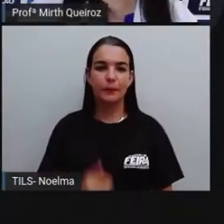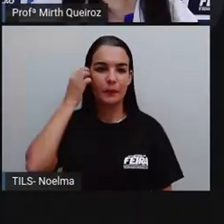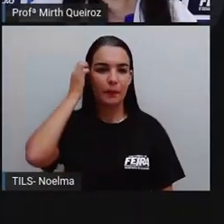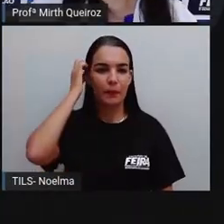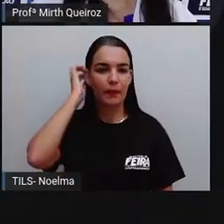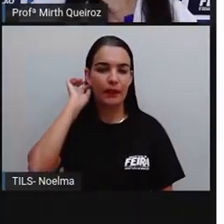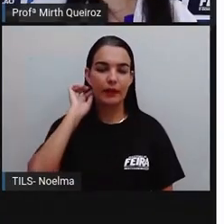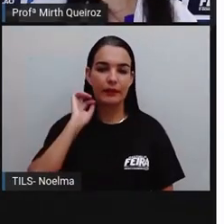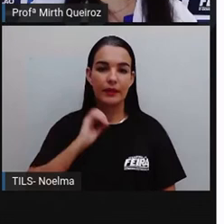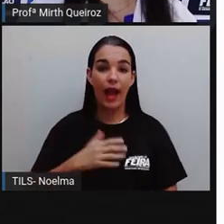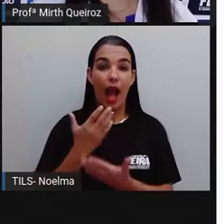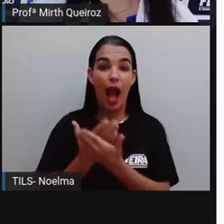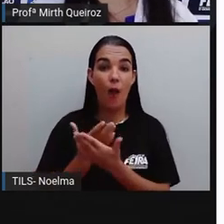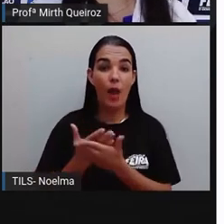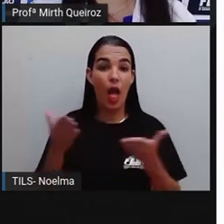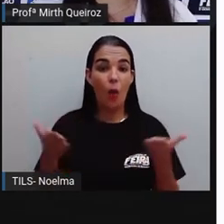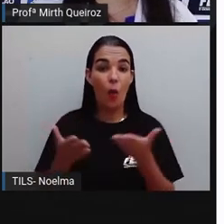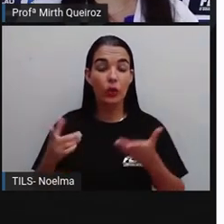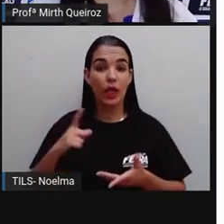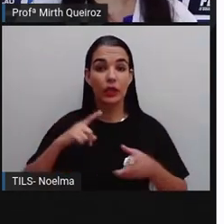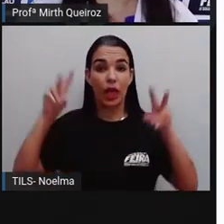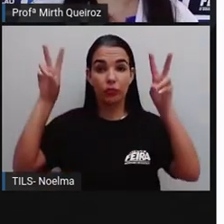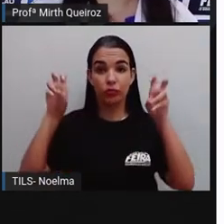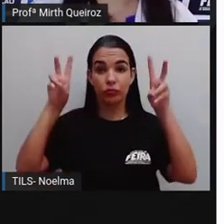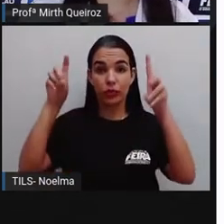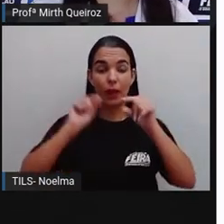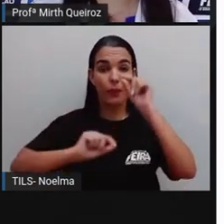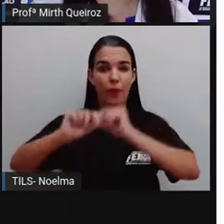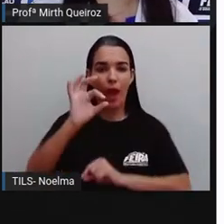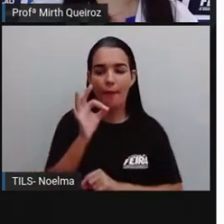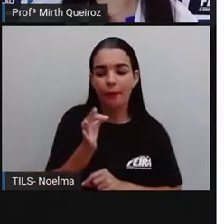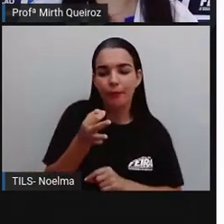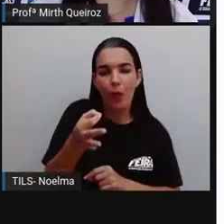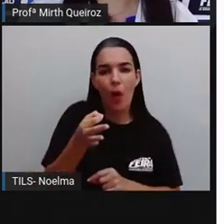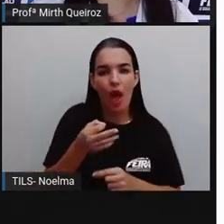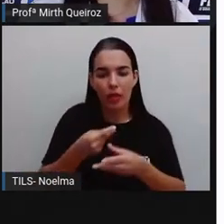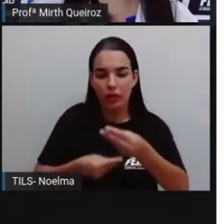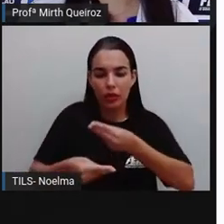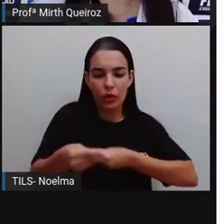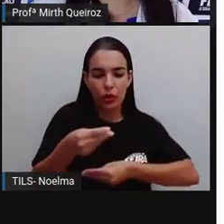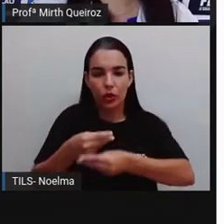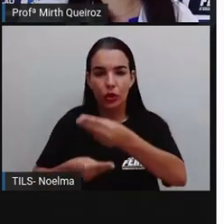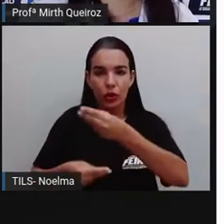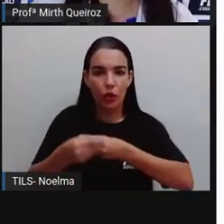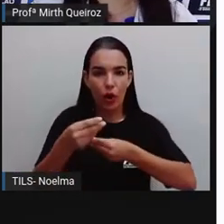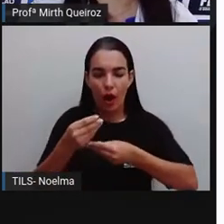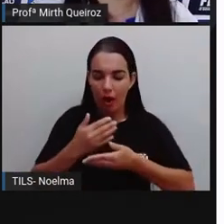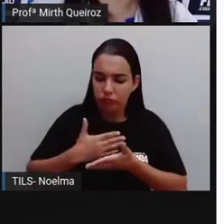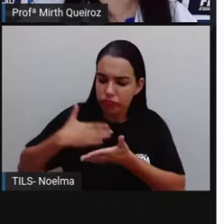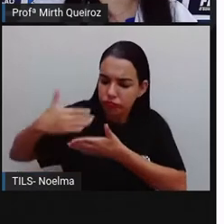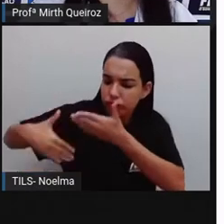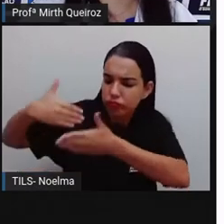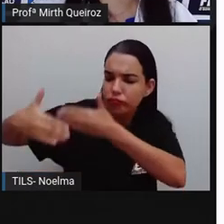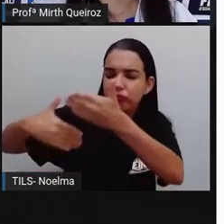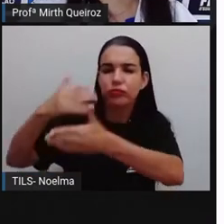Na aula de hoje, nós falaremos sobre moedas de troca ao longo da história.